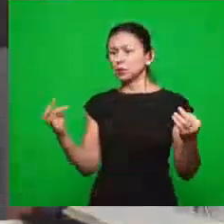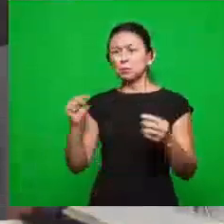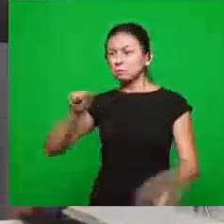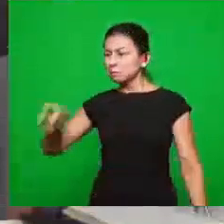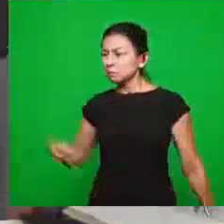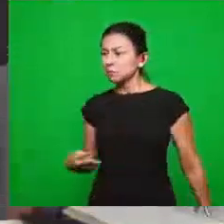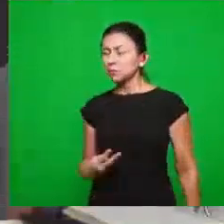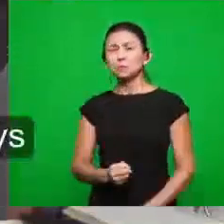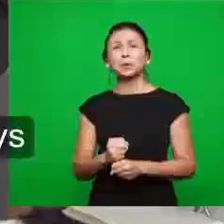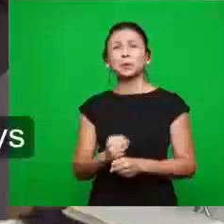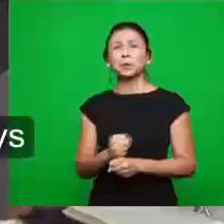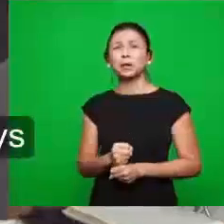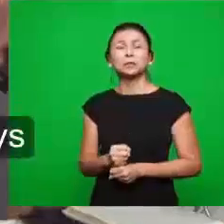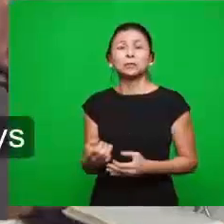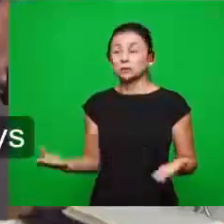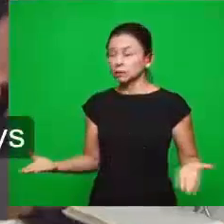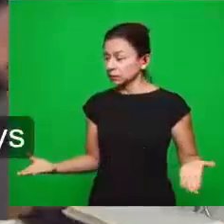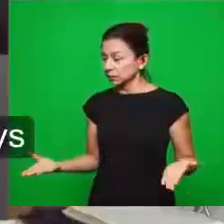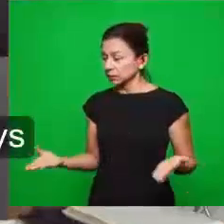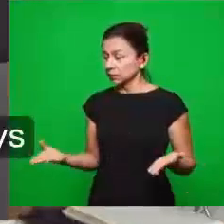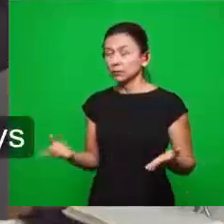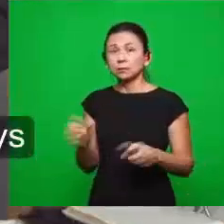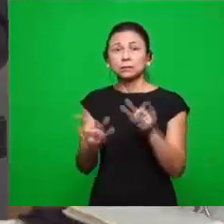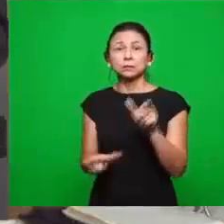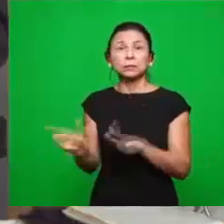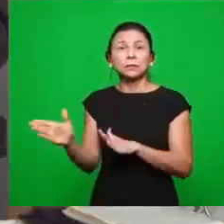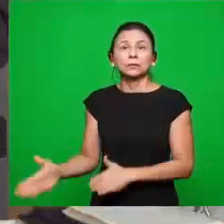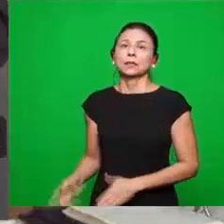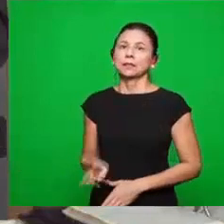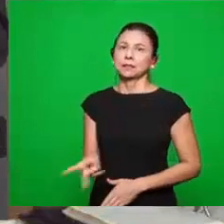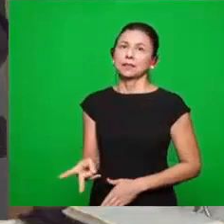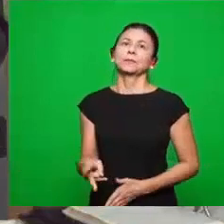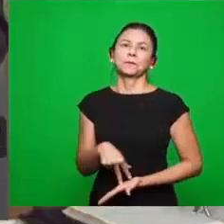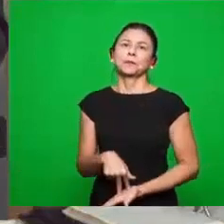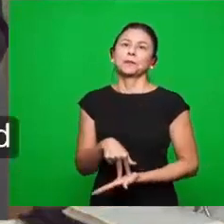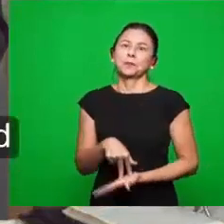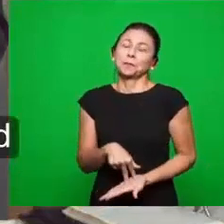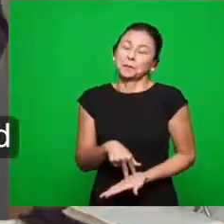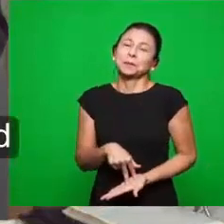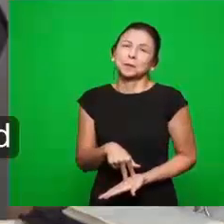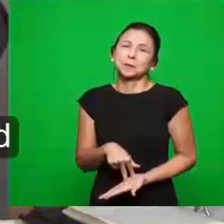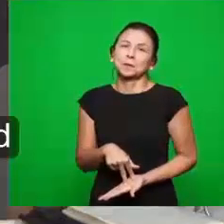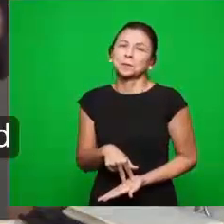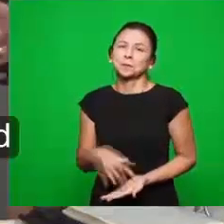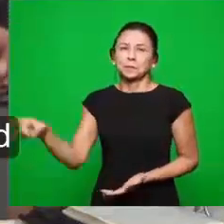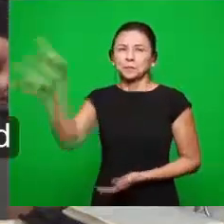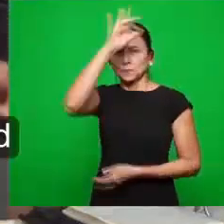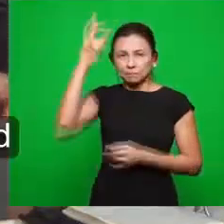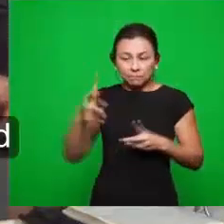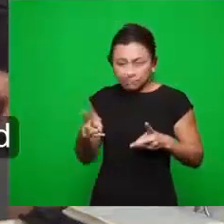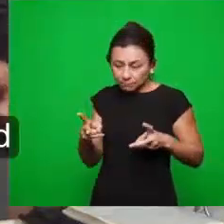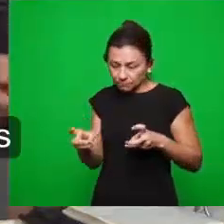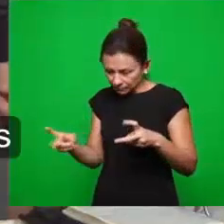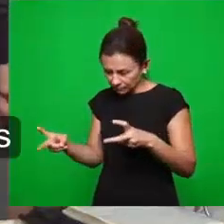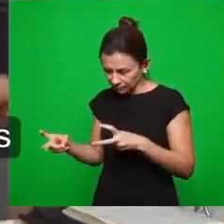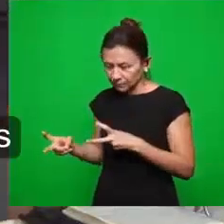mil anos de domínio da igreja de Tiatira, e os fiéis, onde estão? Os fiéis sempre estiveram. Pode ser que o Espírito Santo sempre os identificou, que eles estão